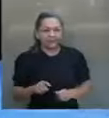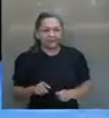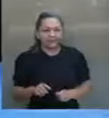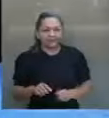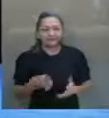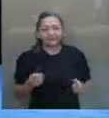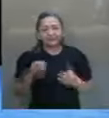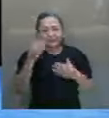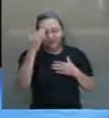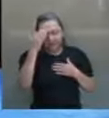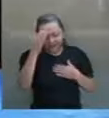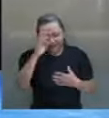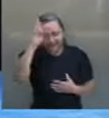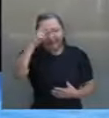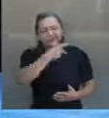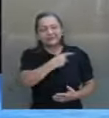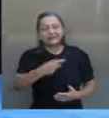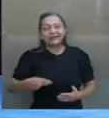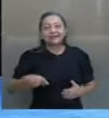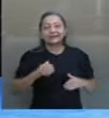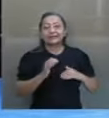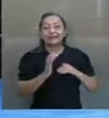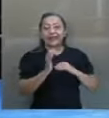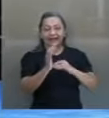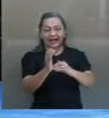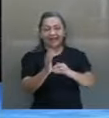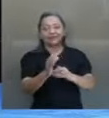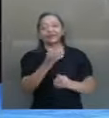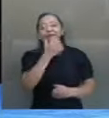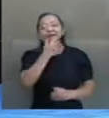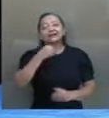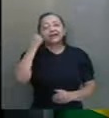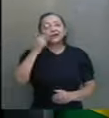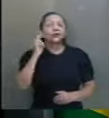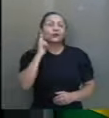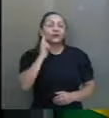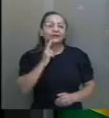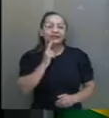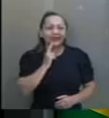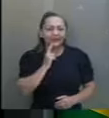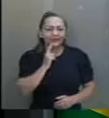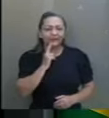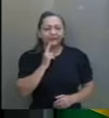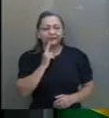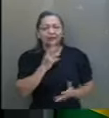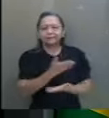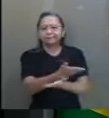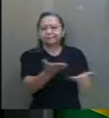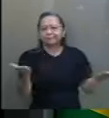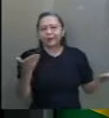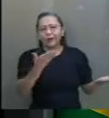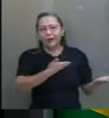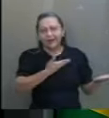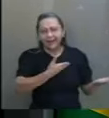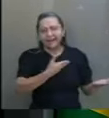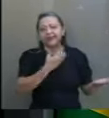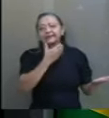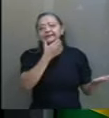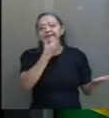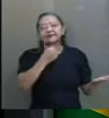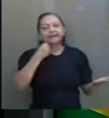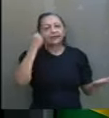Obrigado, senhor presidente do Senado Federal, senador Rodrigo Pacheco, colegas senadores,